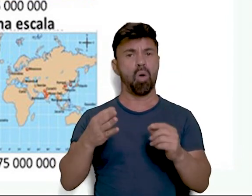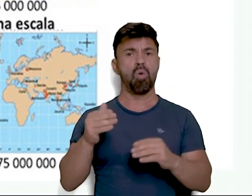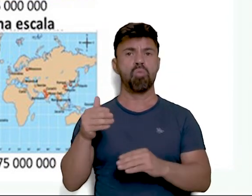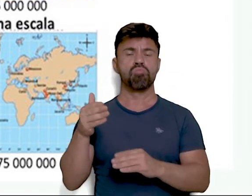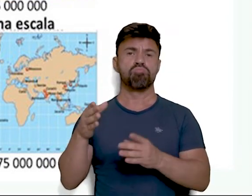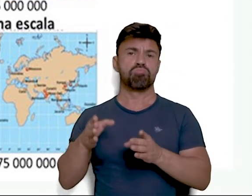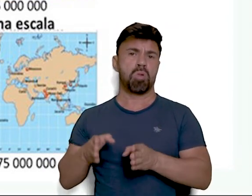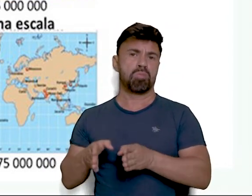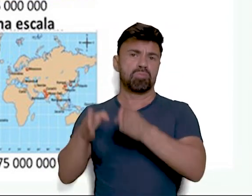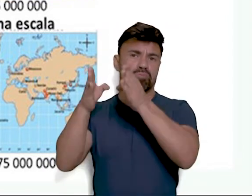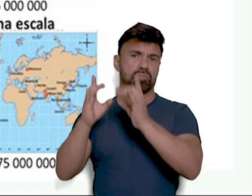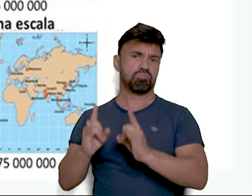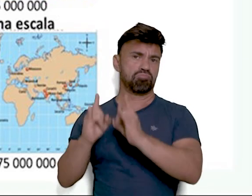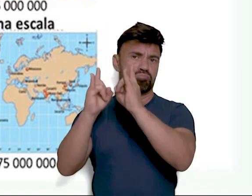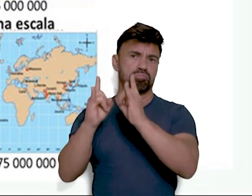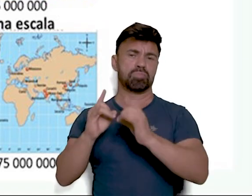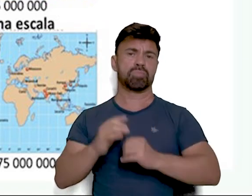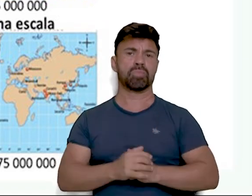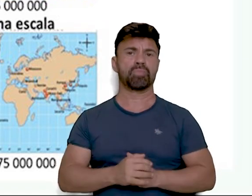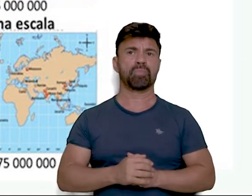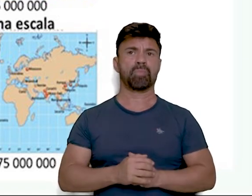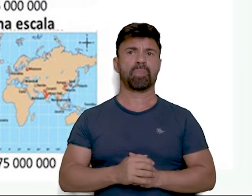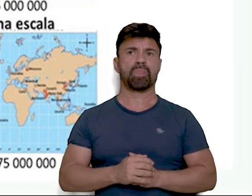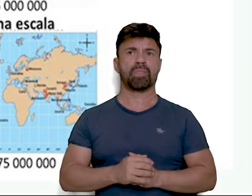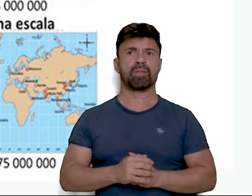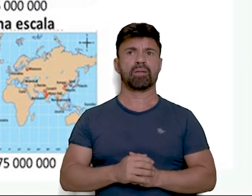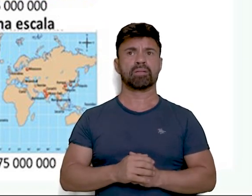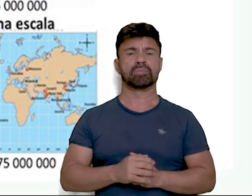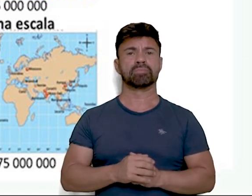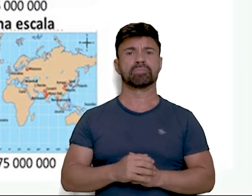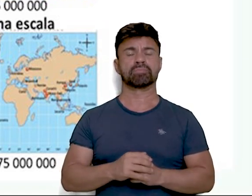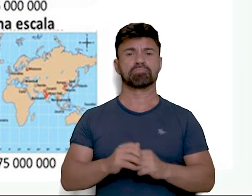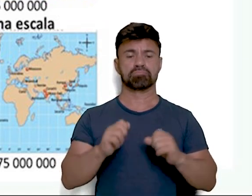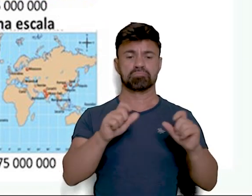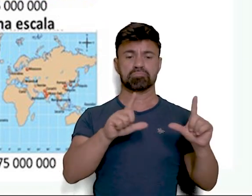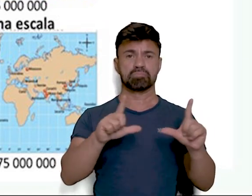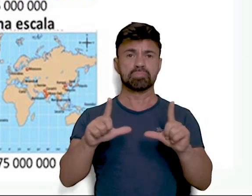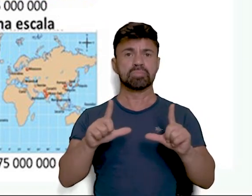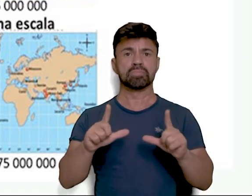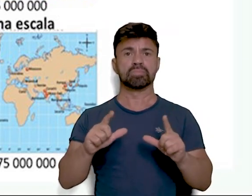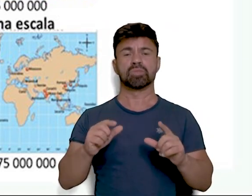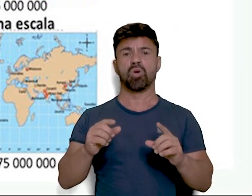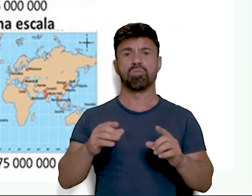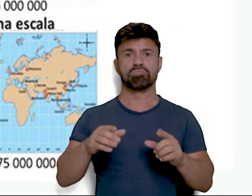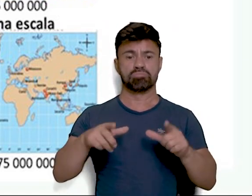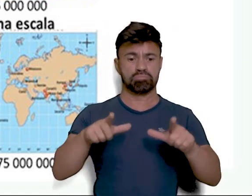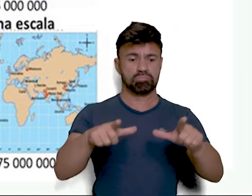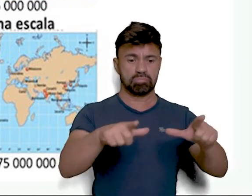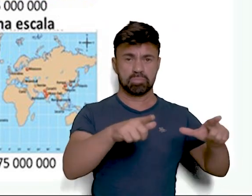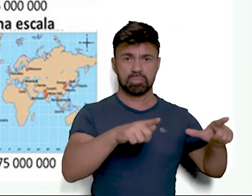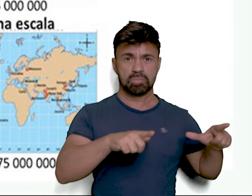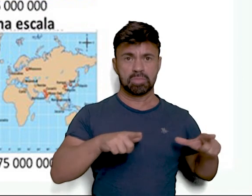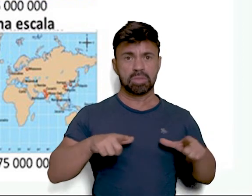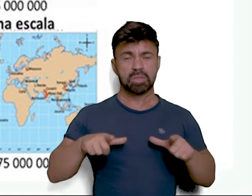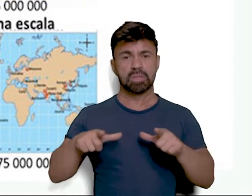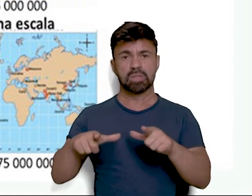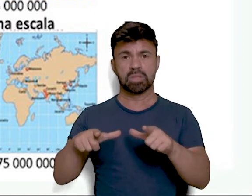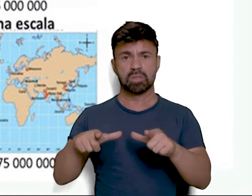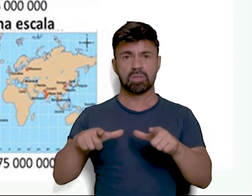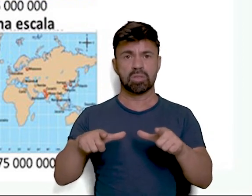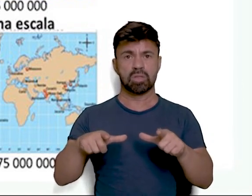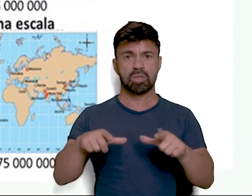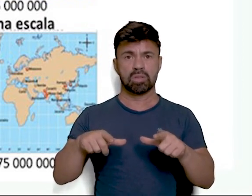1.100 ou até 1.200. Plantas de arrumamentos e loteamentos. Que ela já é uma escala 1 por